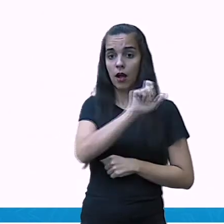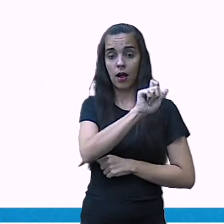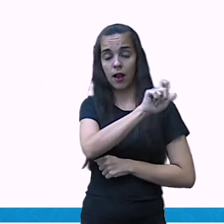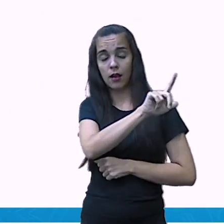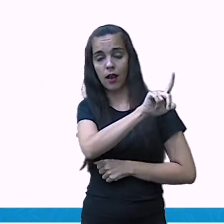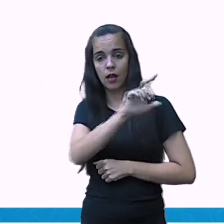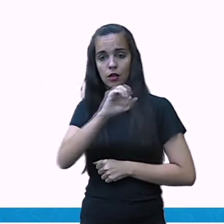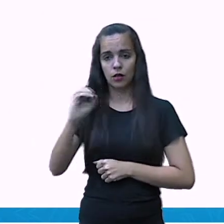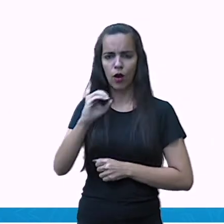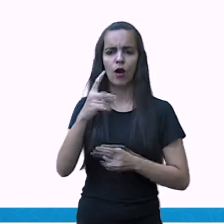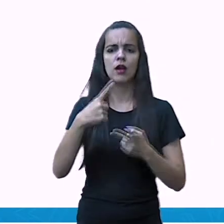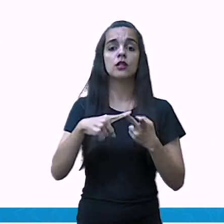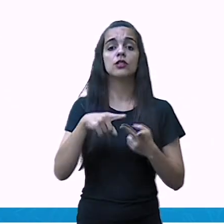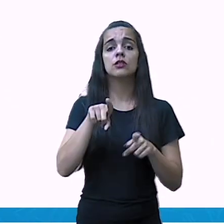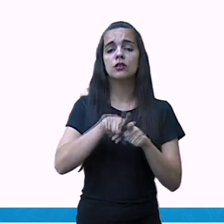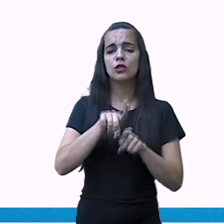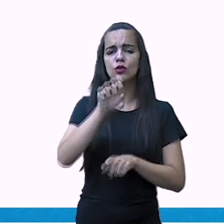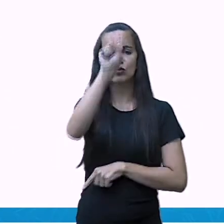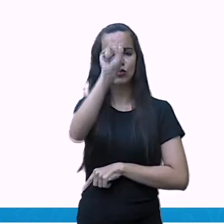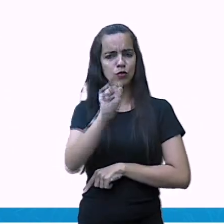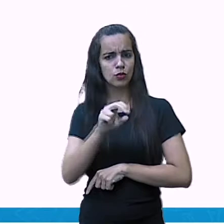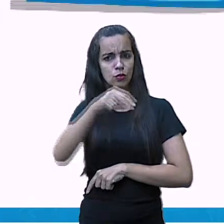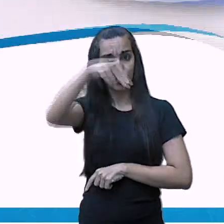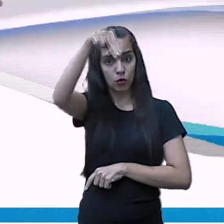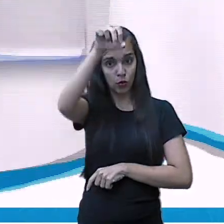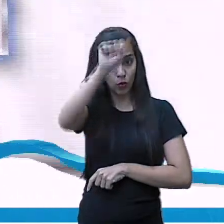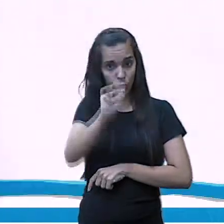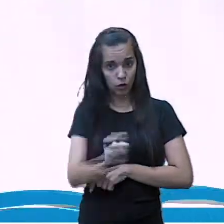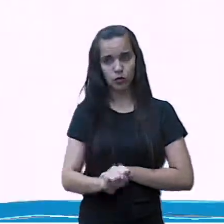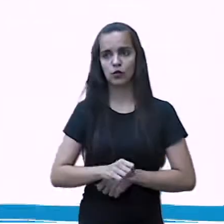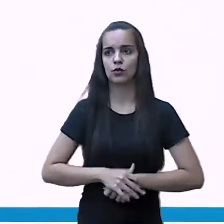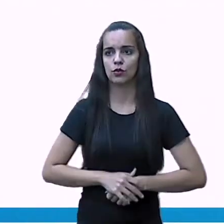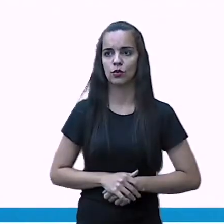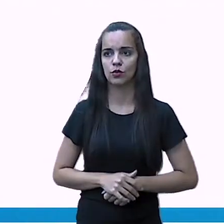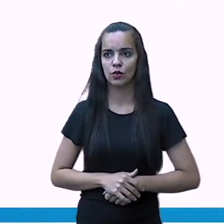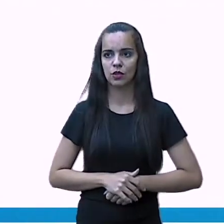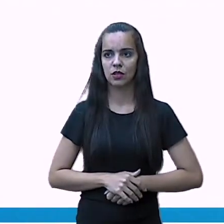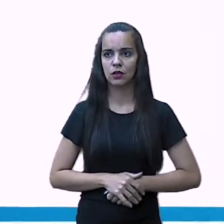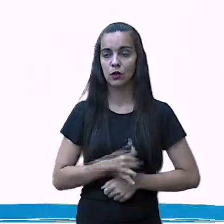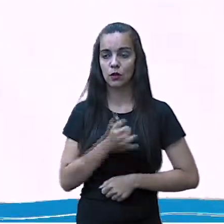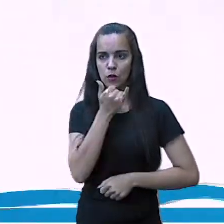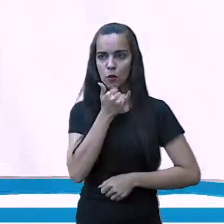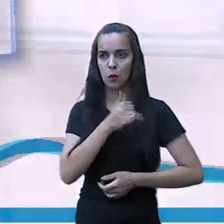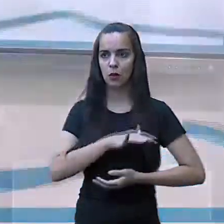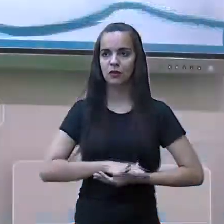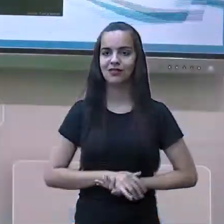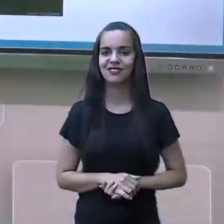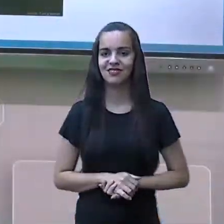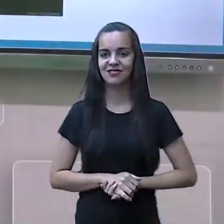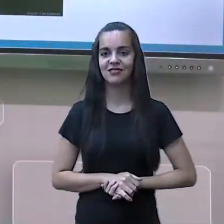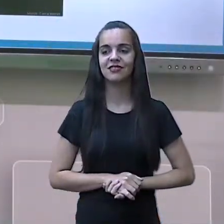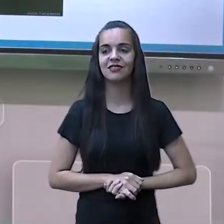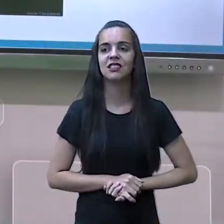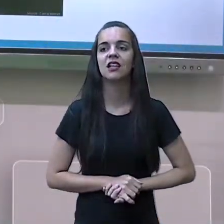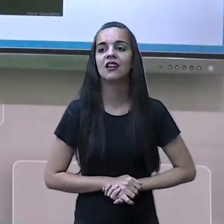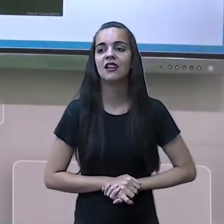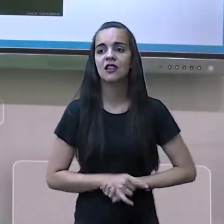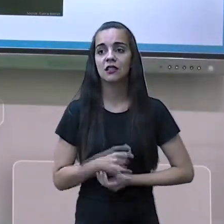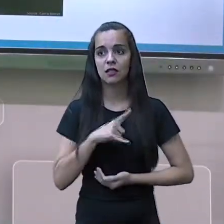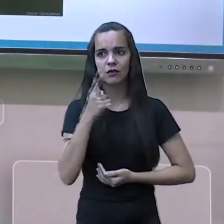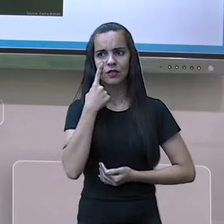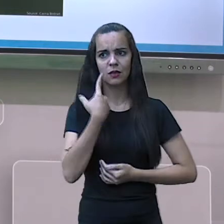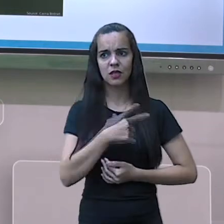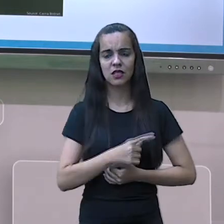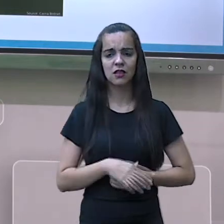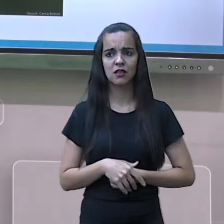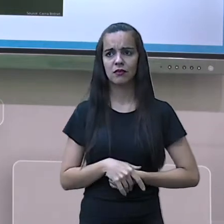a norte. Não é? Mais ou menos por aqui assim. Eu não posso esquecer... Oi? Eu não posso esquecer que